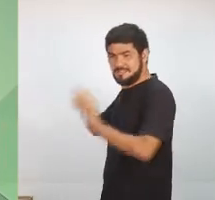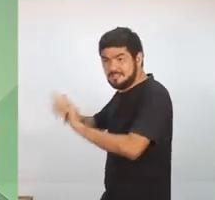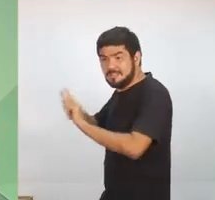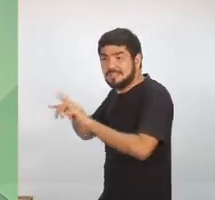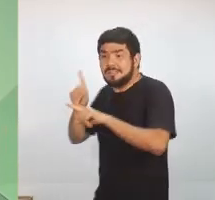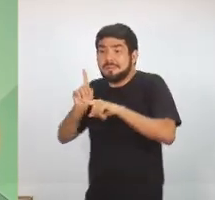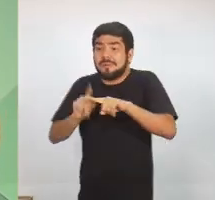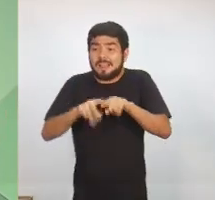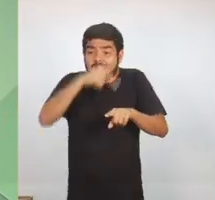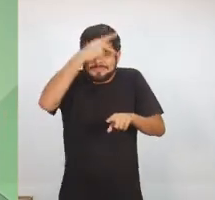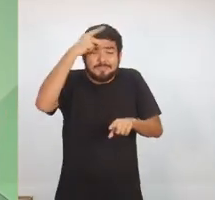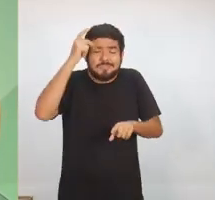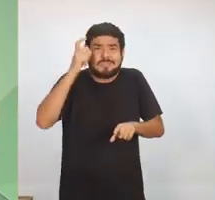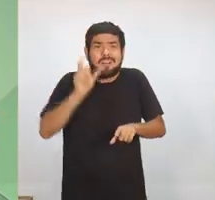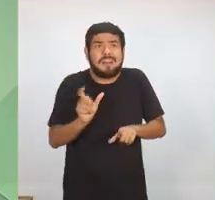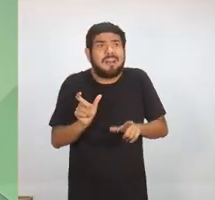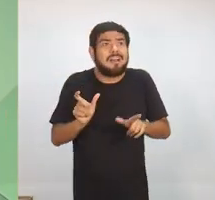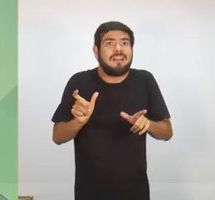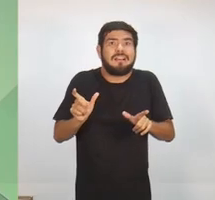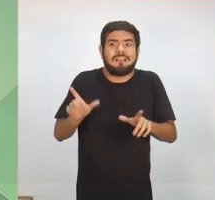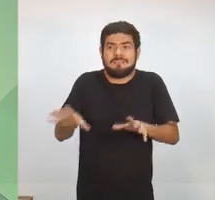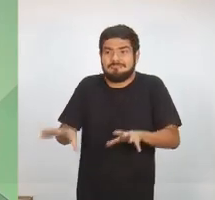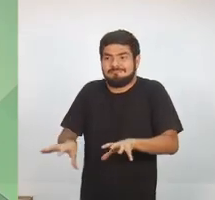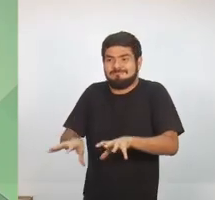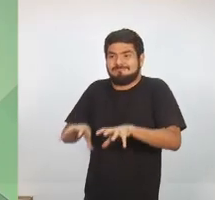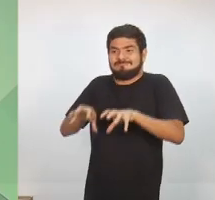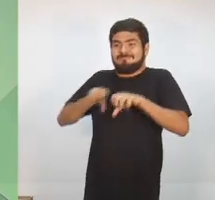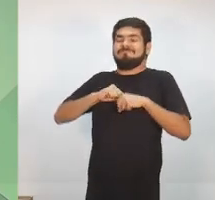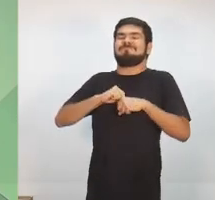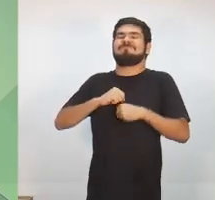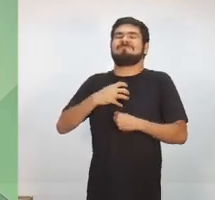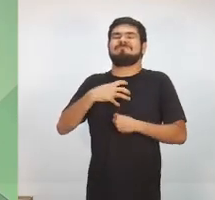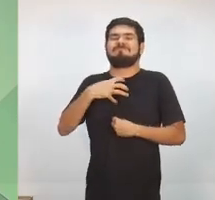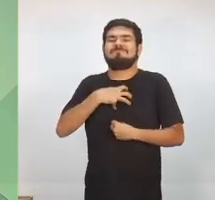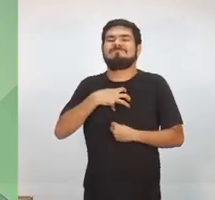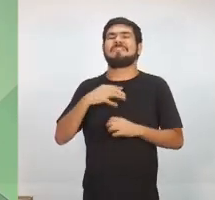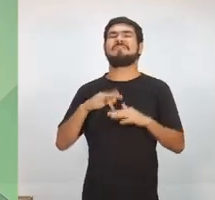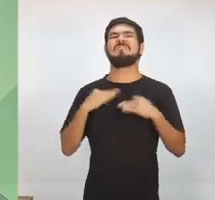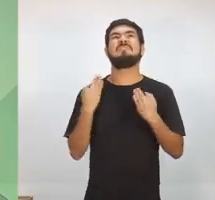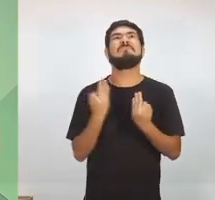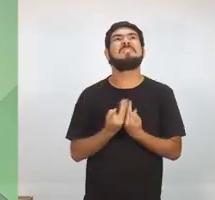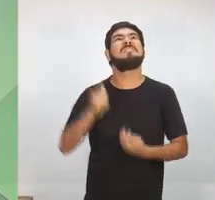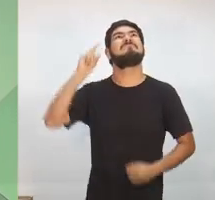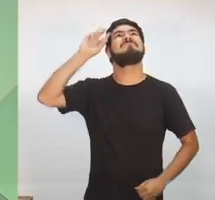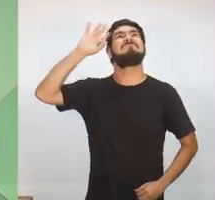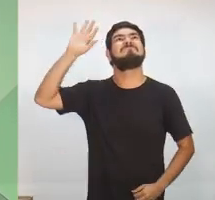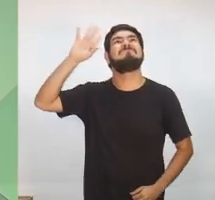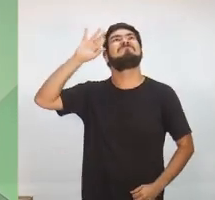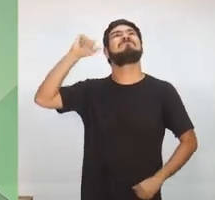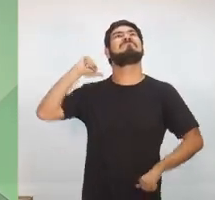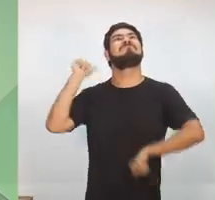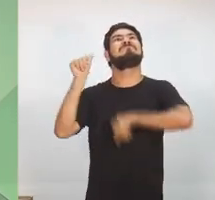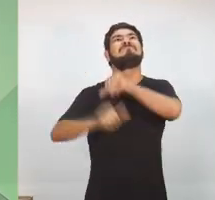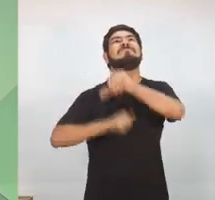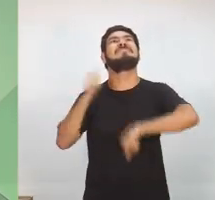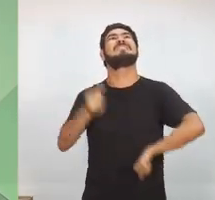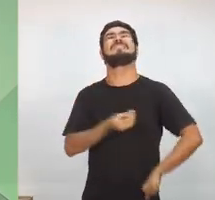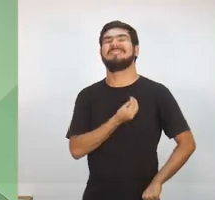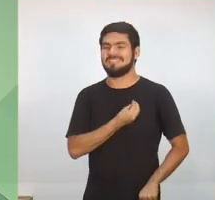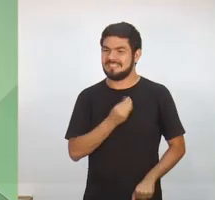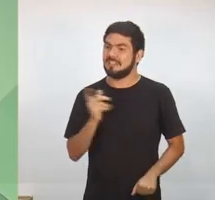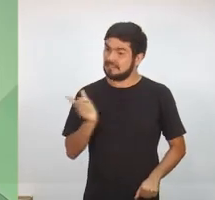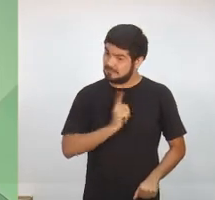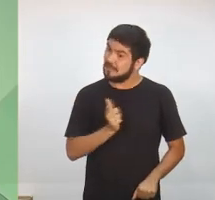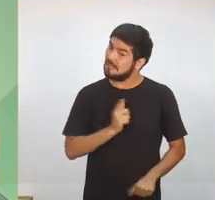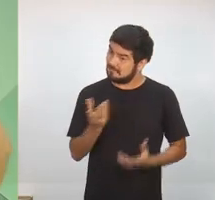com que as pessoas adquiram um novo incentivo, um novo estímulo para mudar de vida. Nós temos muitas